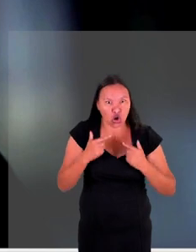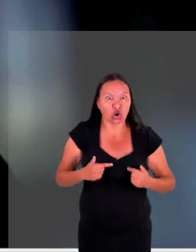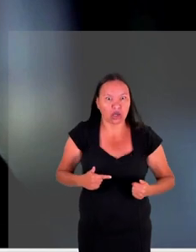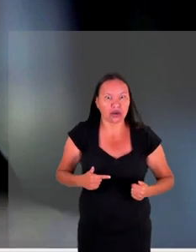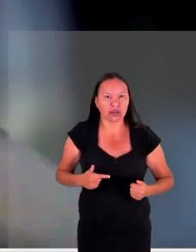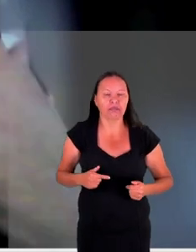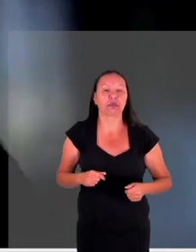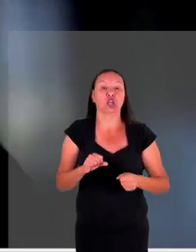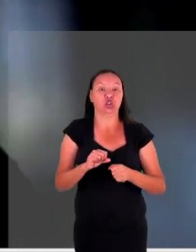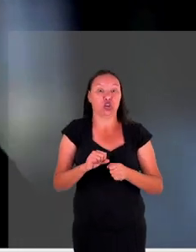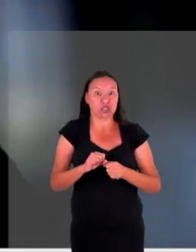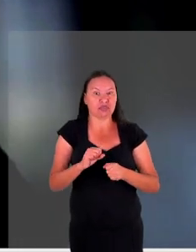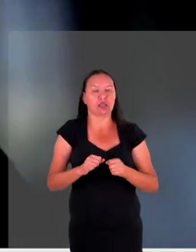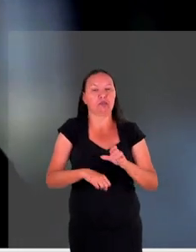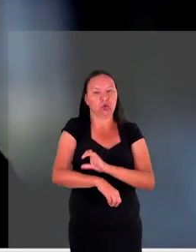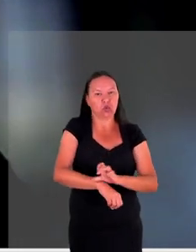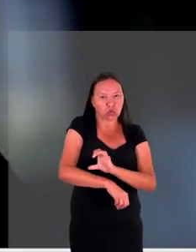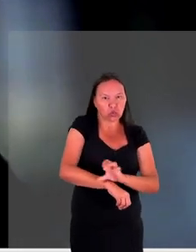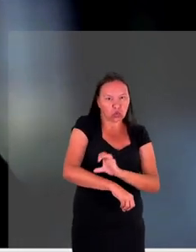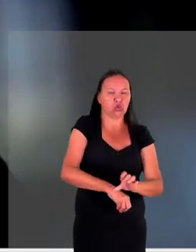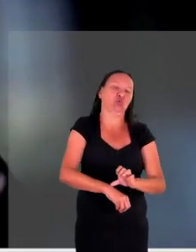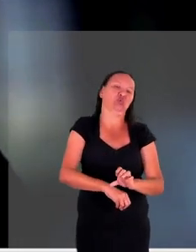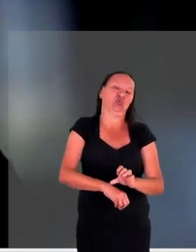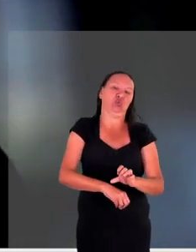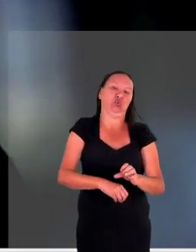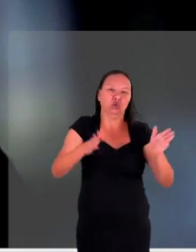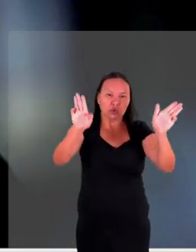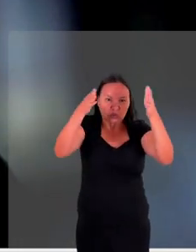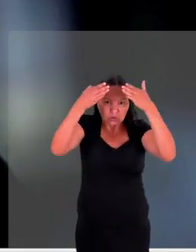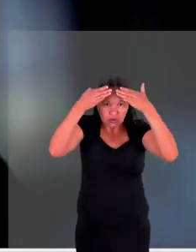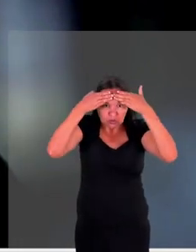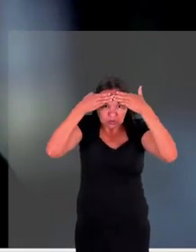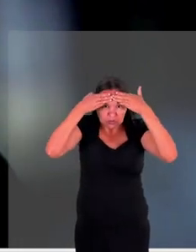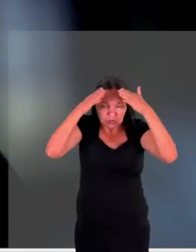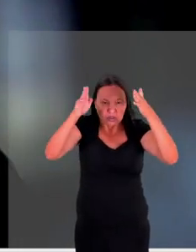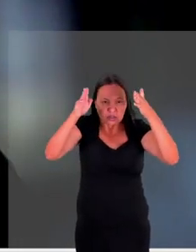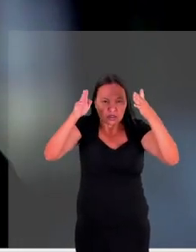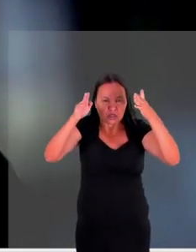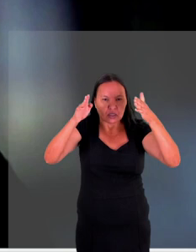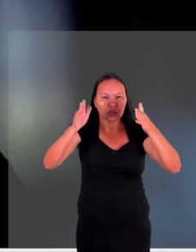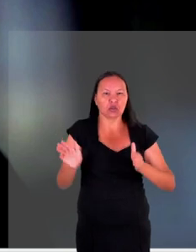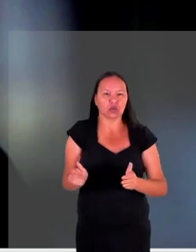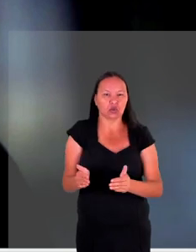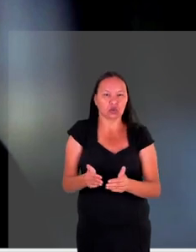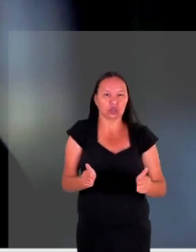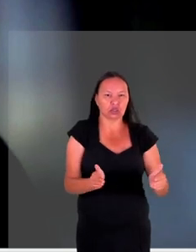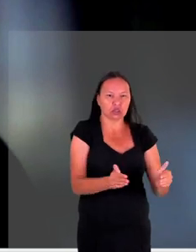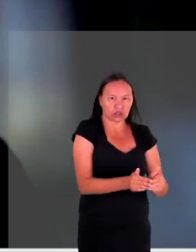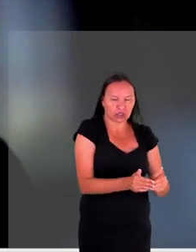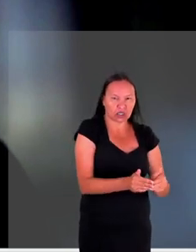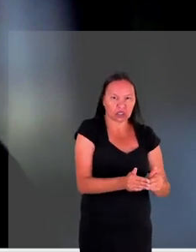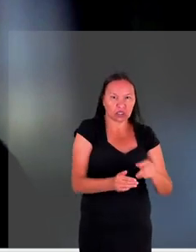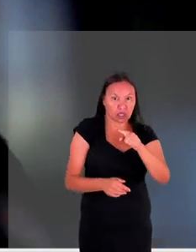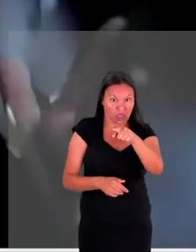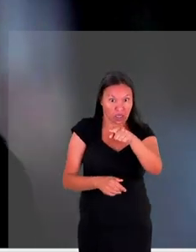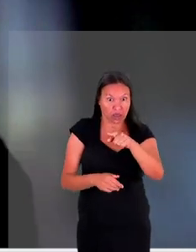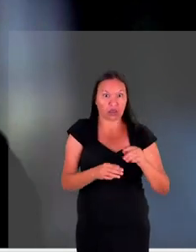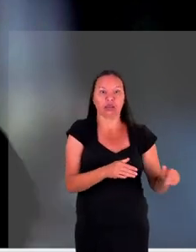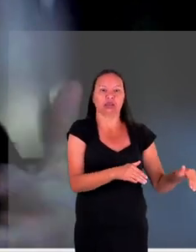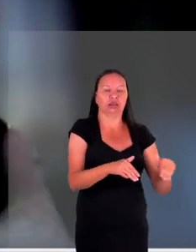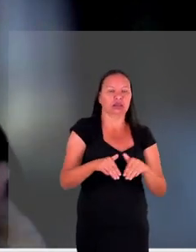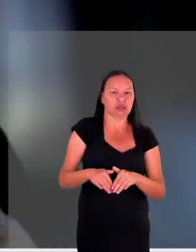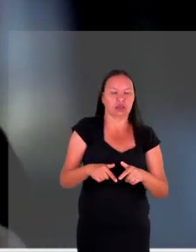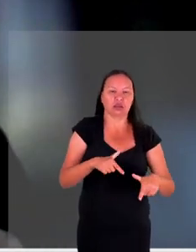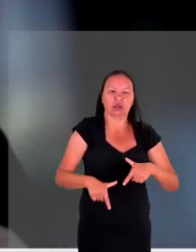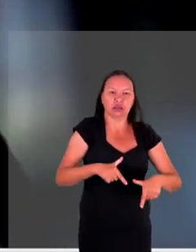treinamento na ONG falando sobre saúde mental e de toda a equipe que trabalha aqui né eu sou única estrangeira mas de todos que trabalham aqui